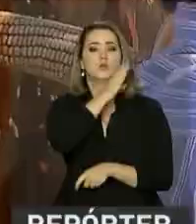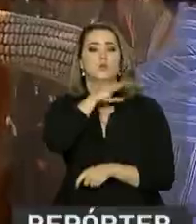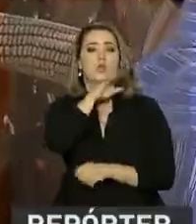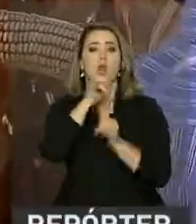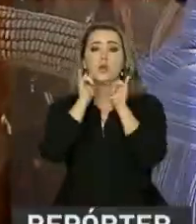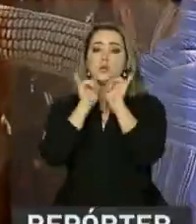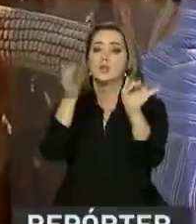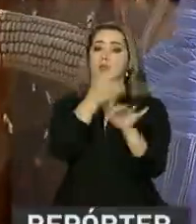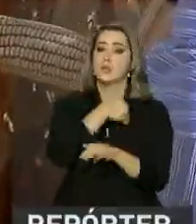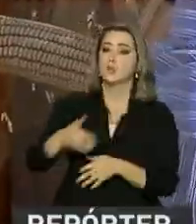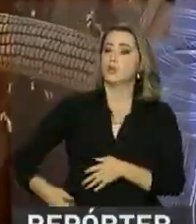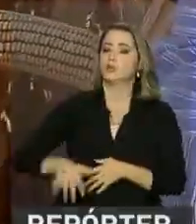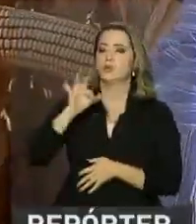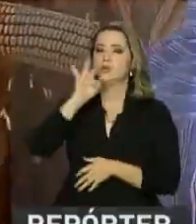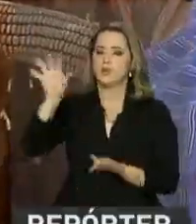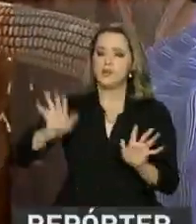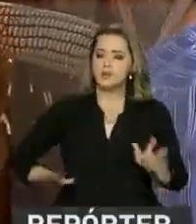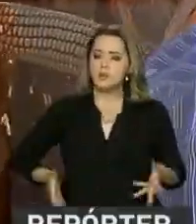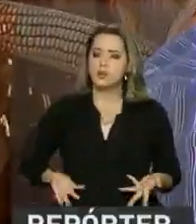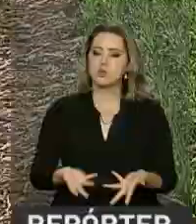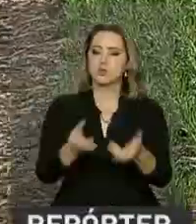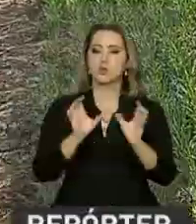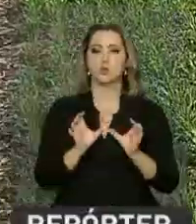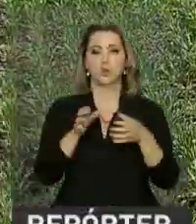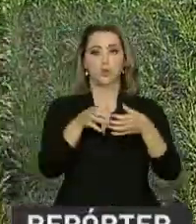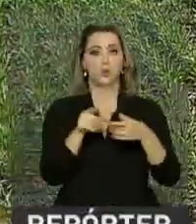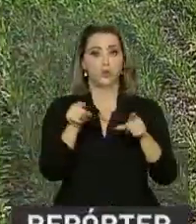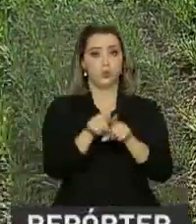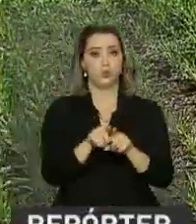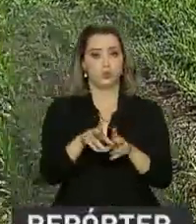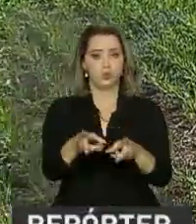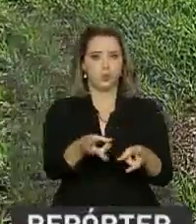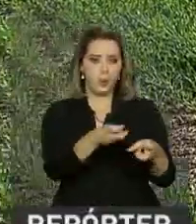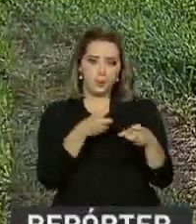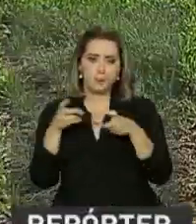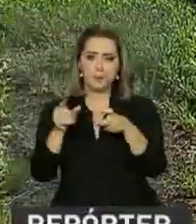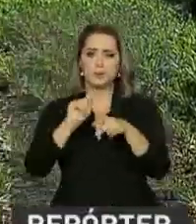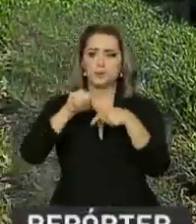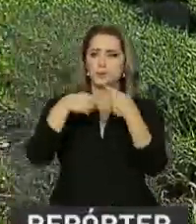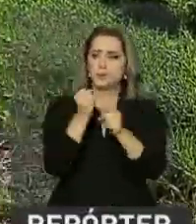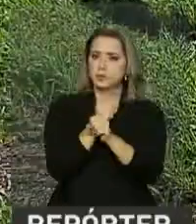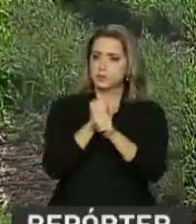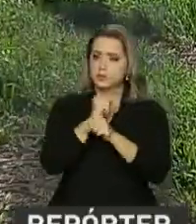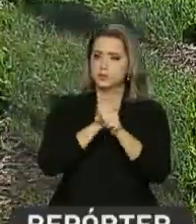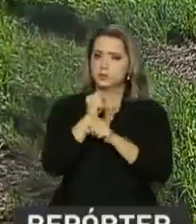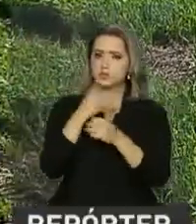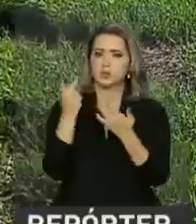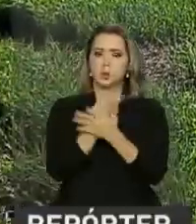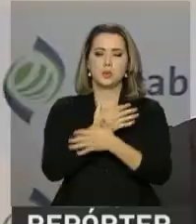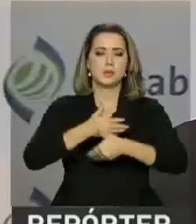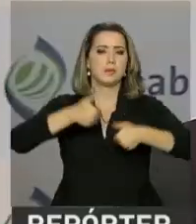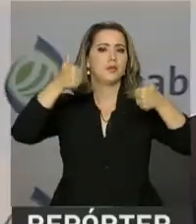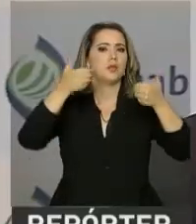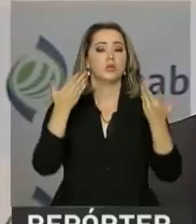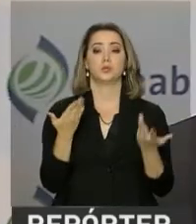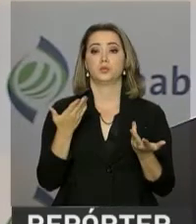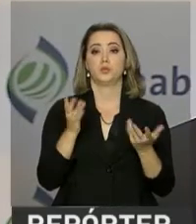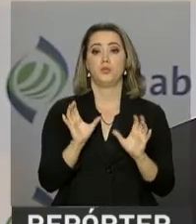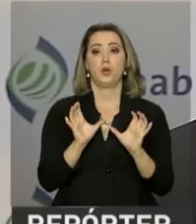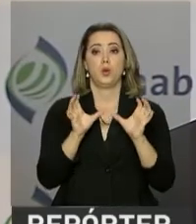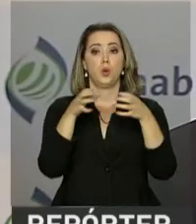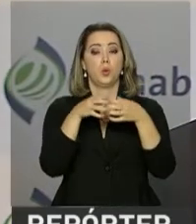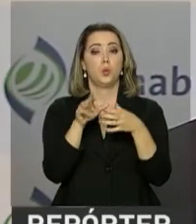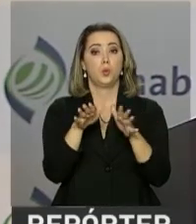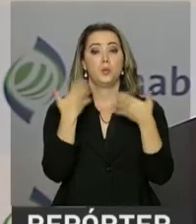federal, deve estimular os agricultores, o que faz com que a expectativa para a próxima safra seja ainda melhor. O produtor vai ter